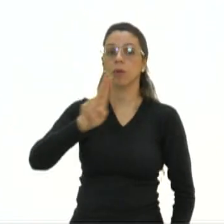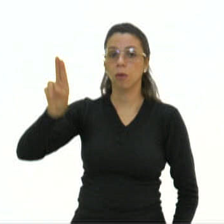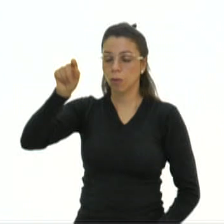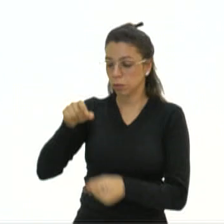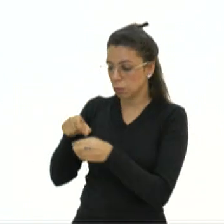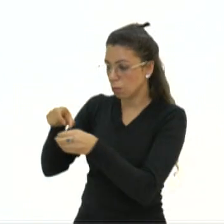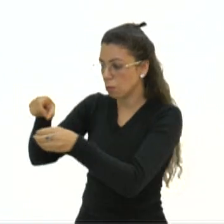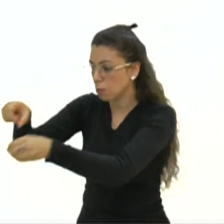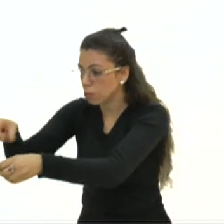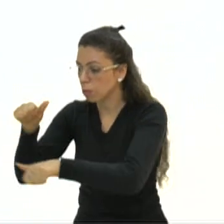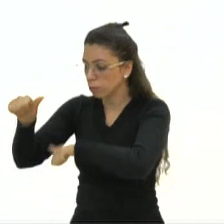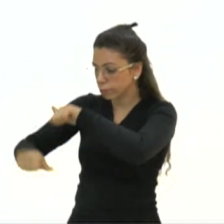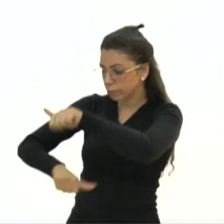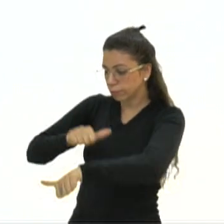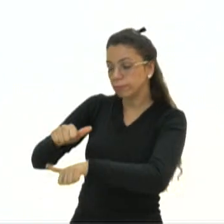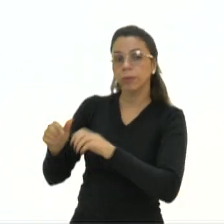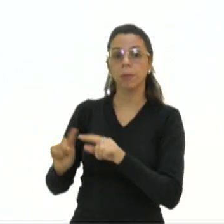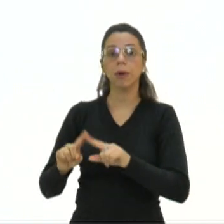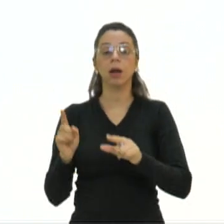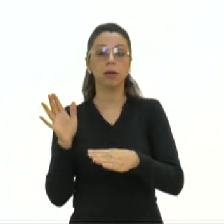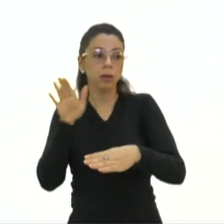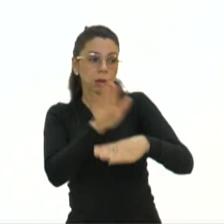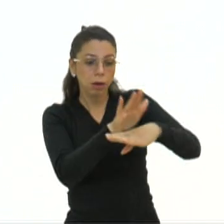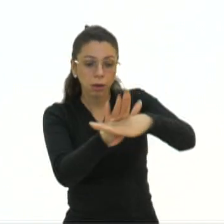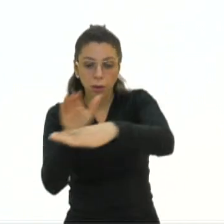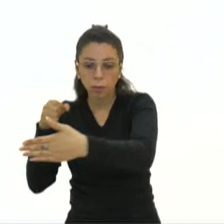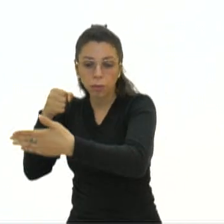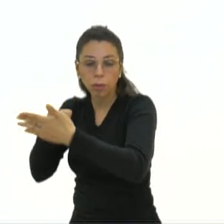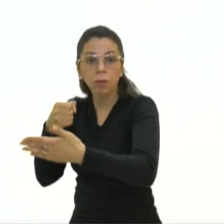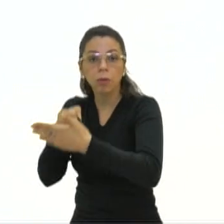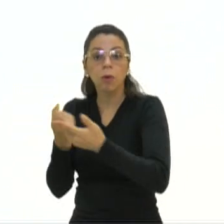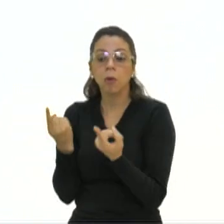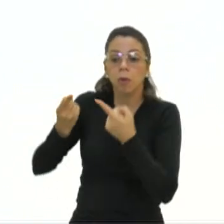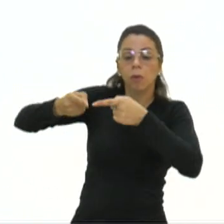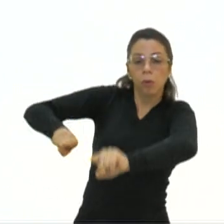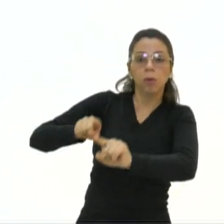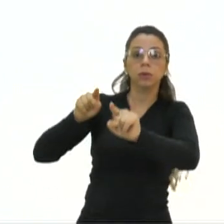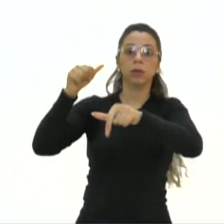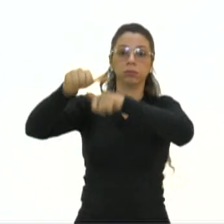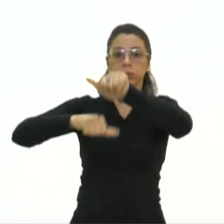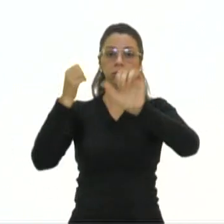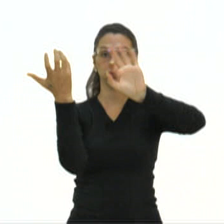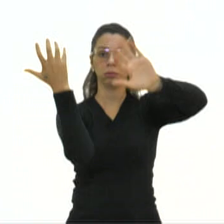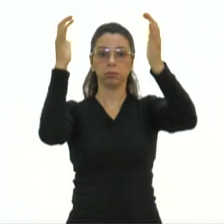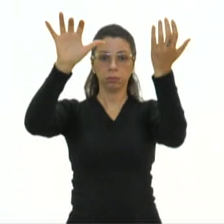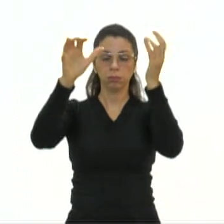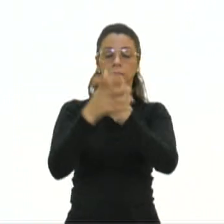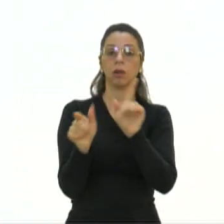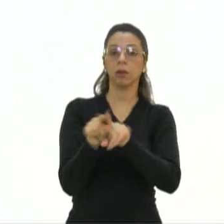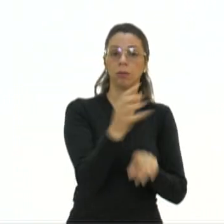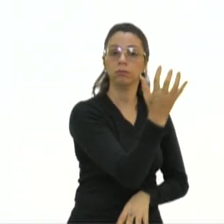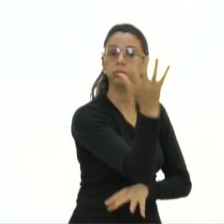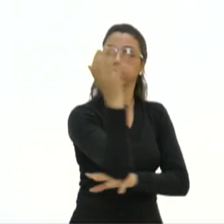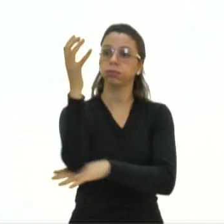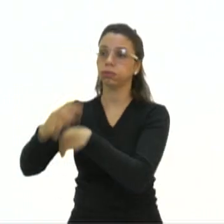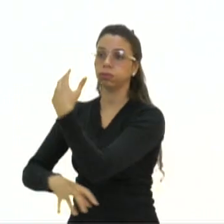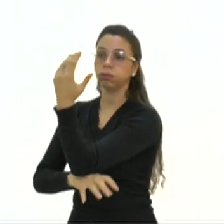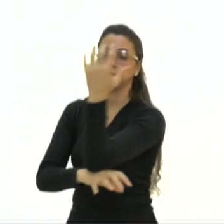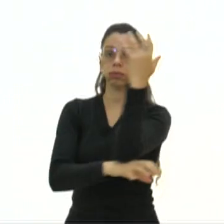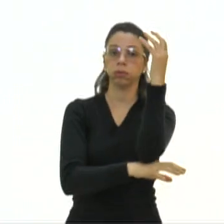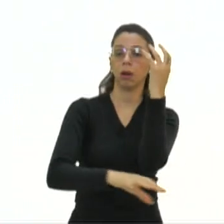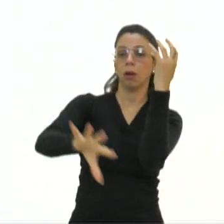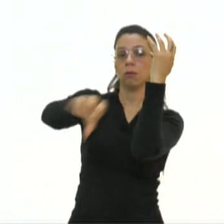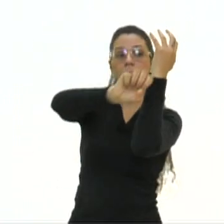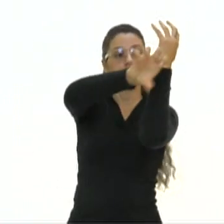para assim contribuírem com a luta contra a mudança climática. Levando em conta que as florestas absorvem cerca de um